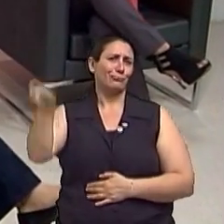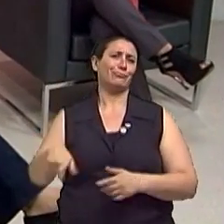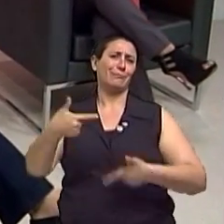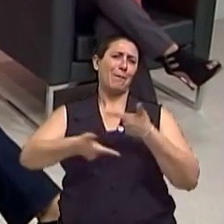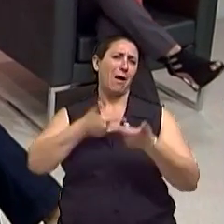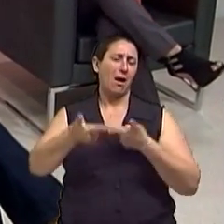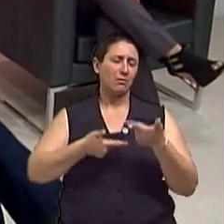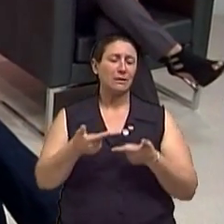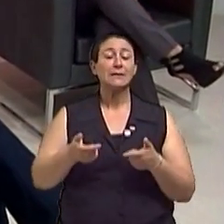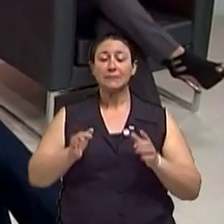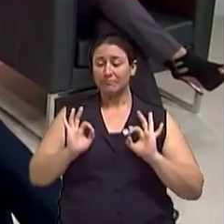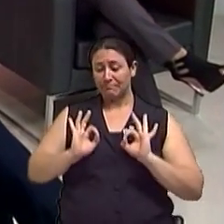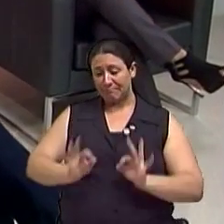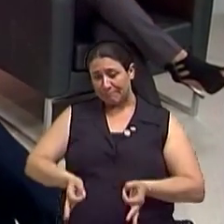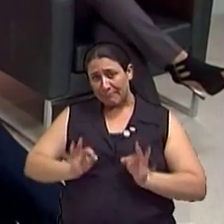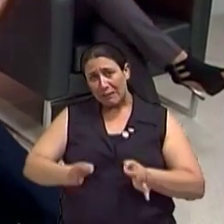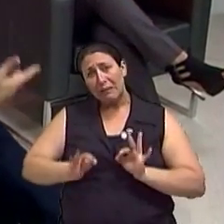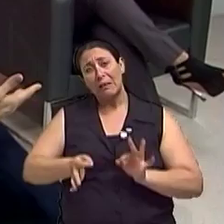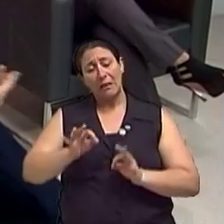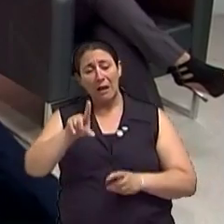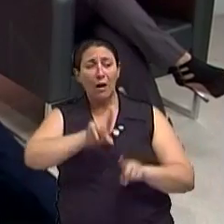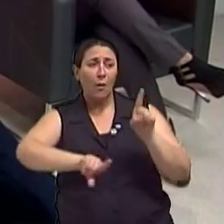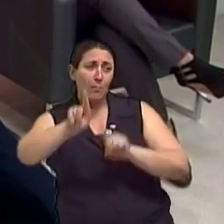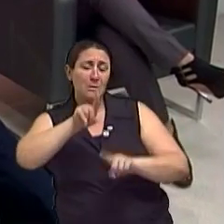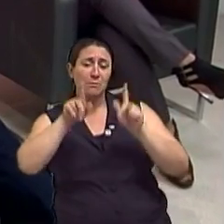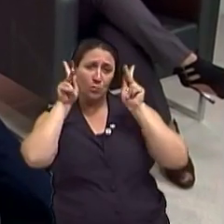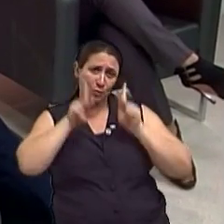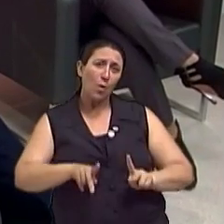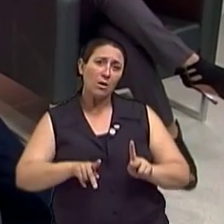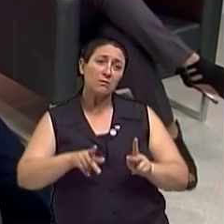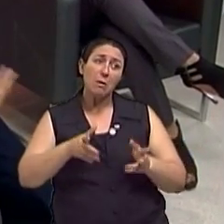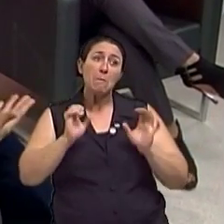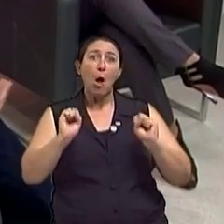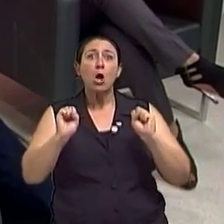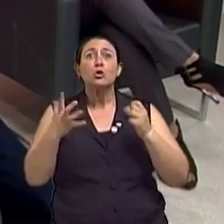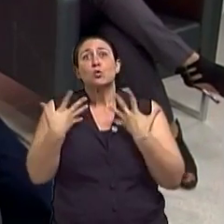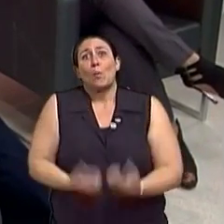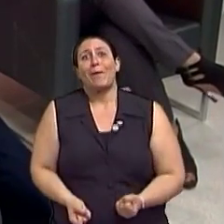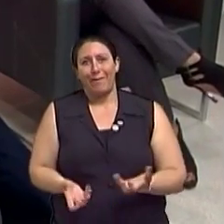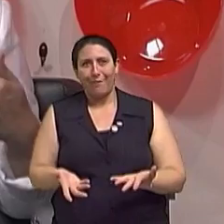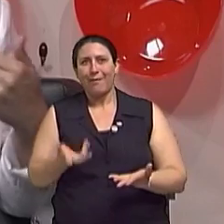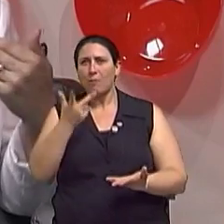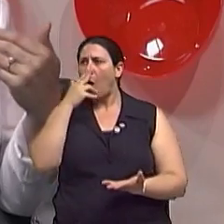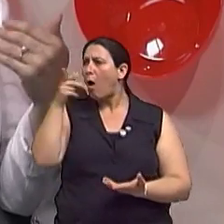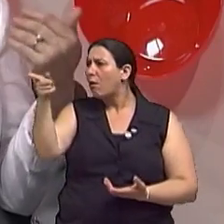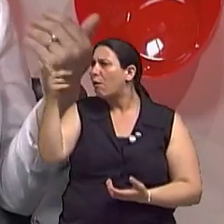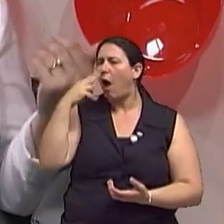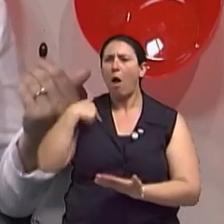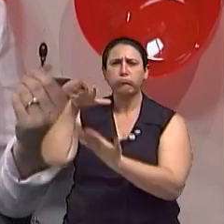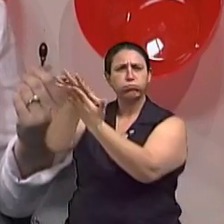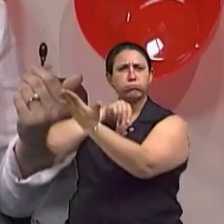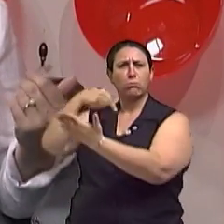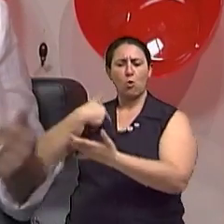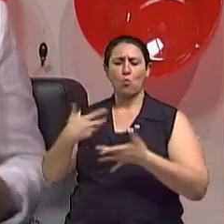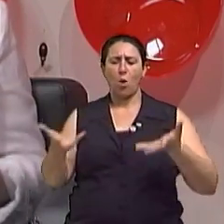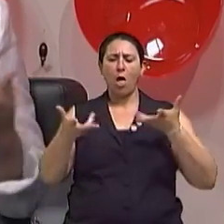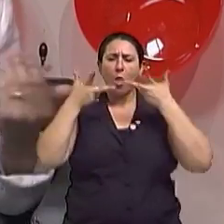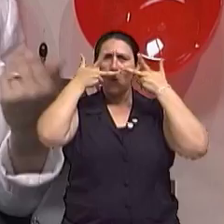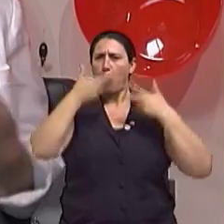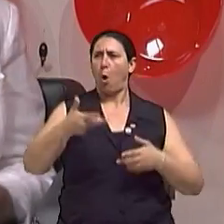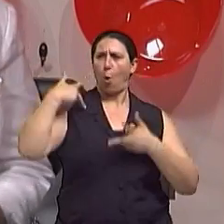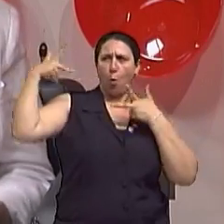dela. Quem sabe outras mulheres, outras pessoas também agora que resolvam assumir esse papel. E eu acho que esses são os exemplos que vão ficando.